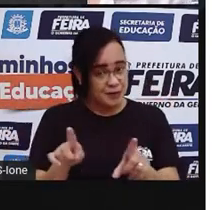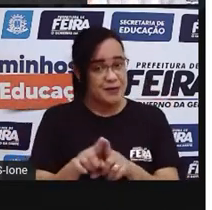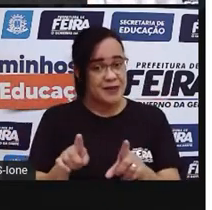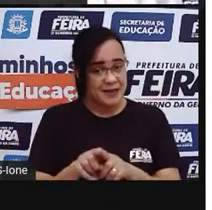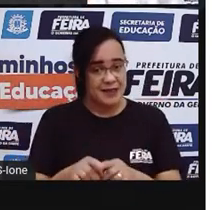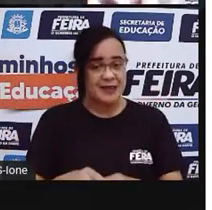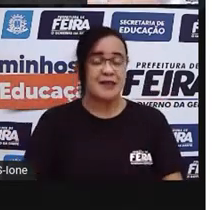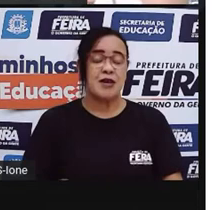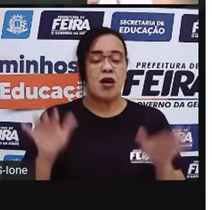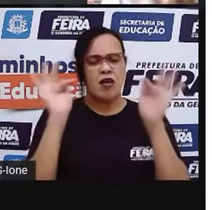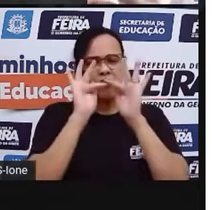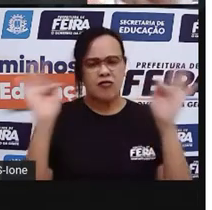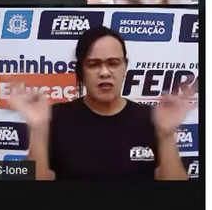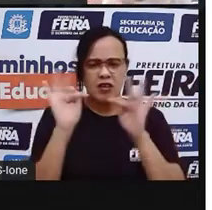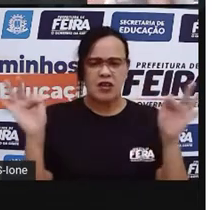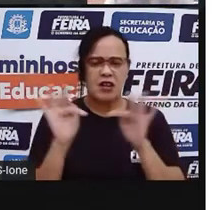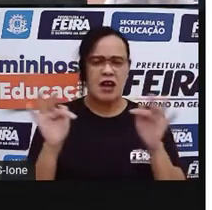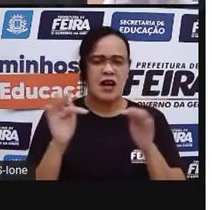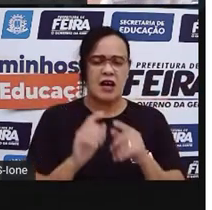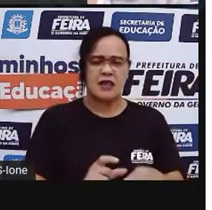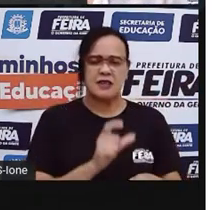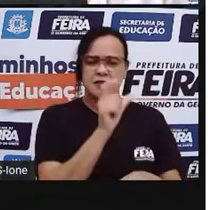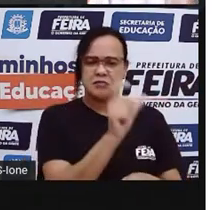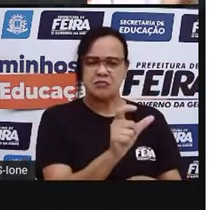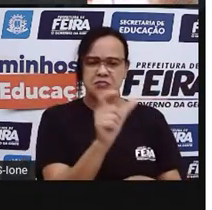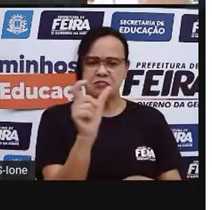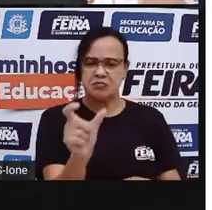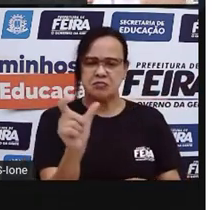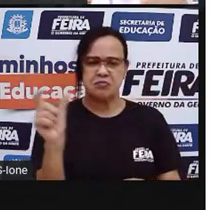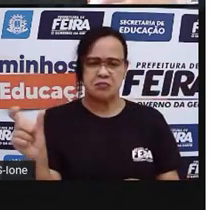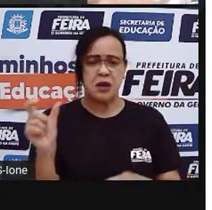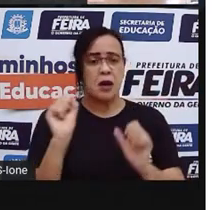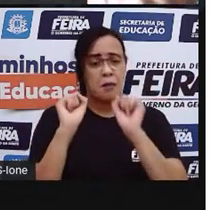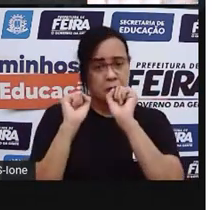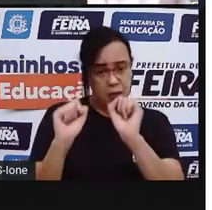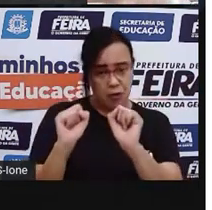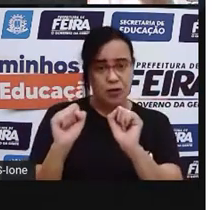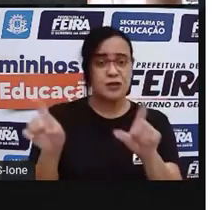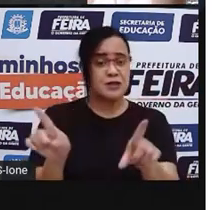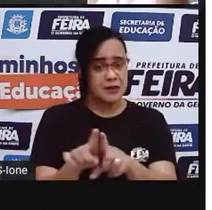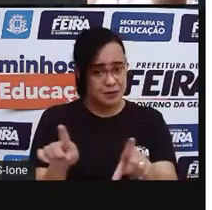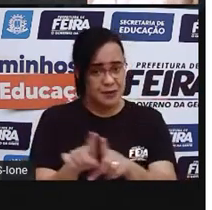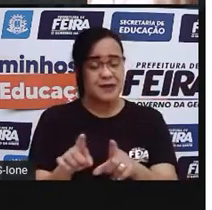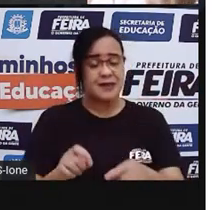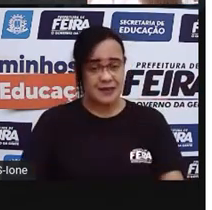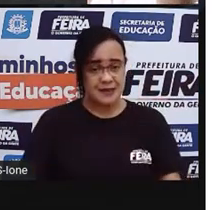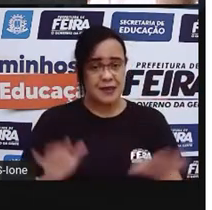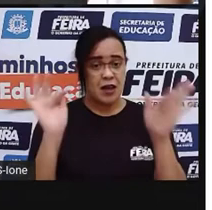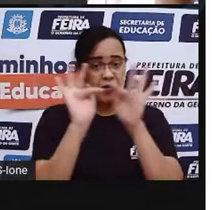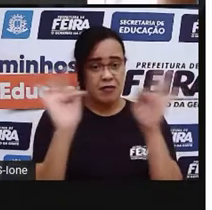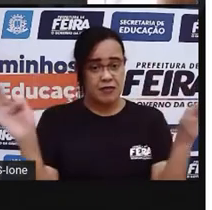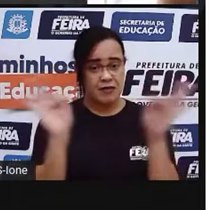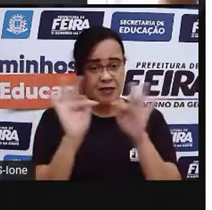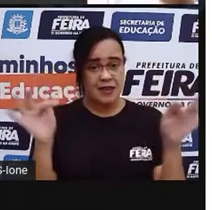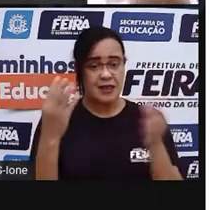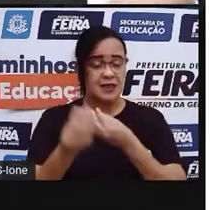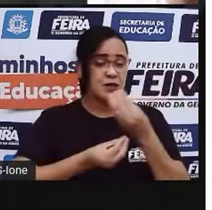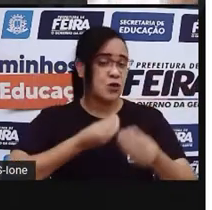da frase. Então, dependendo do que você queira dizer, a sua frase pode ter, pode tanto